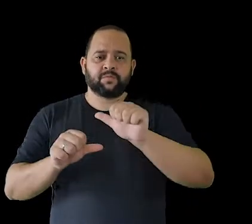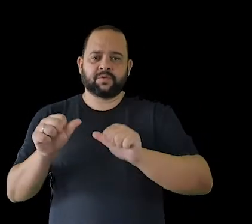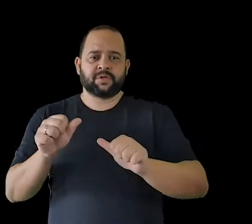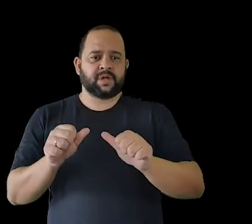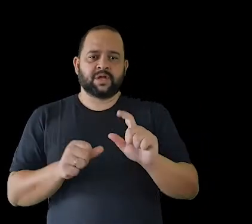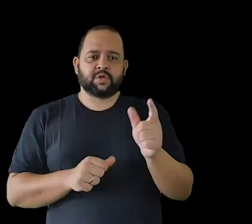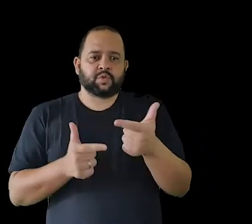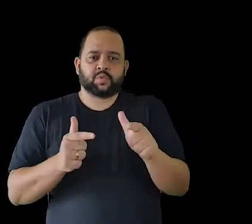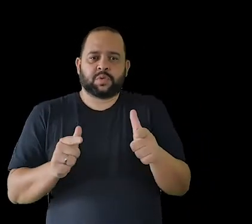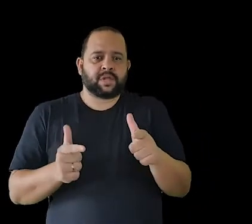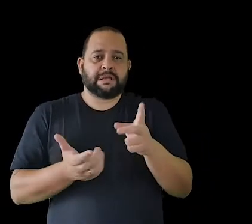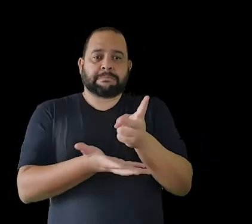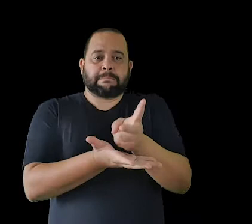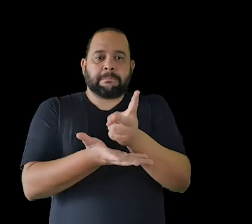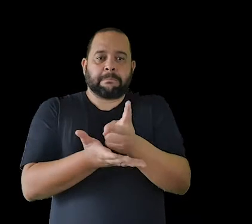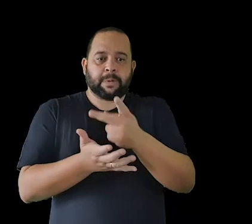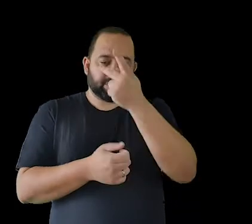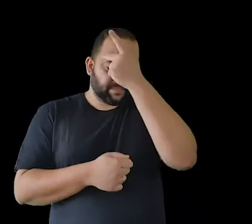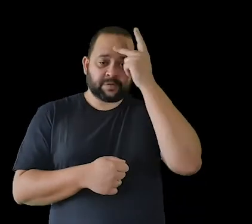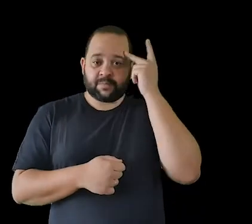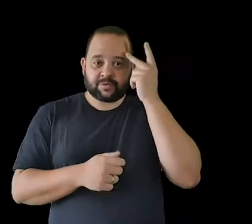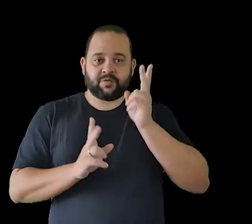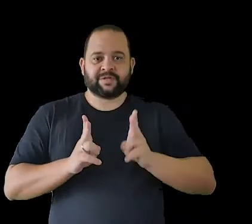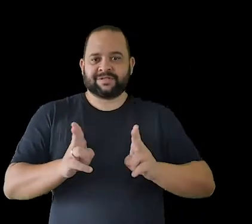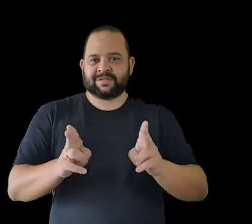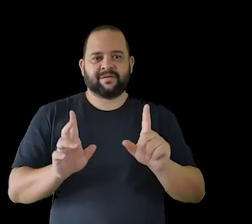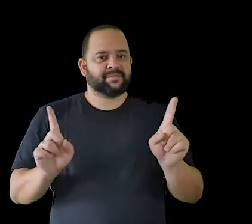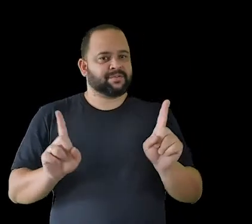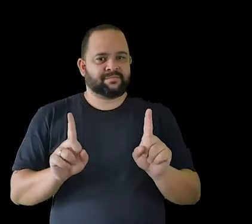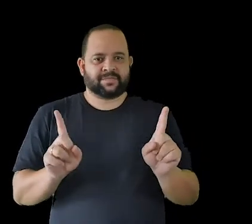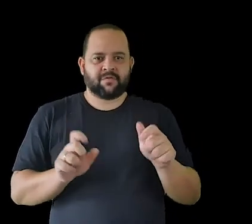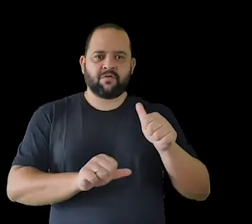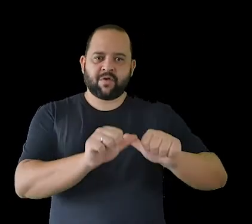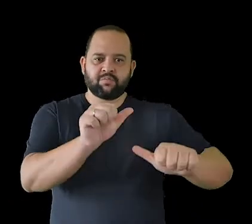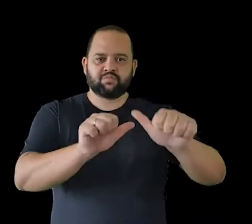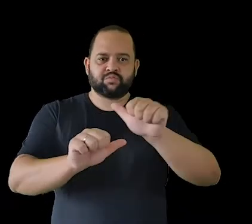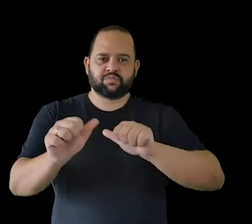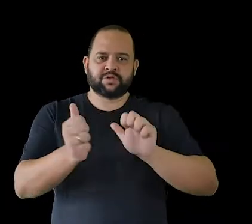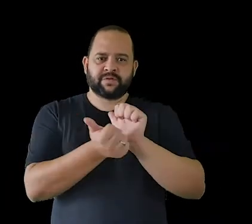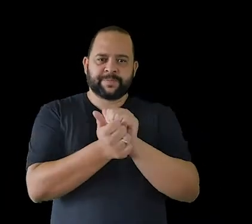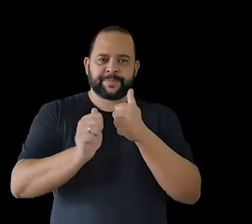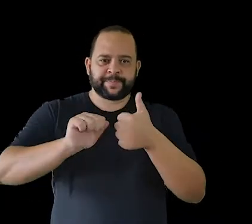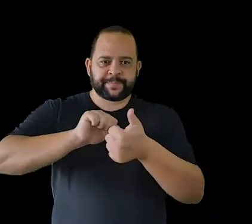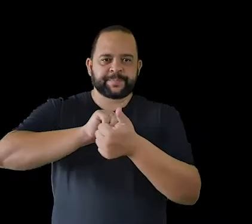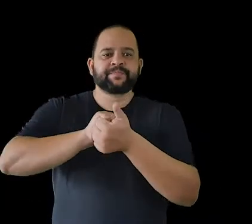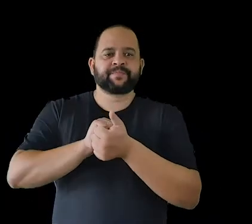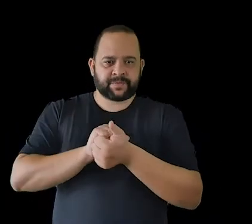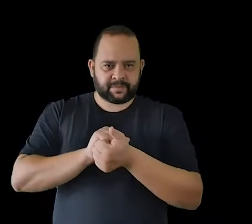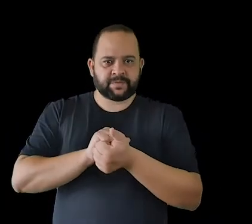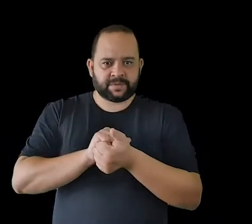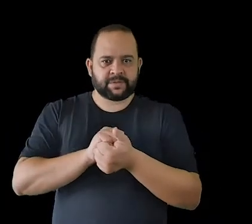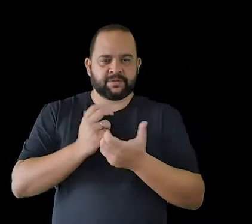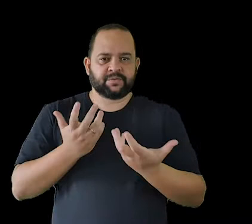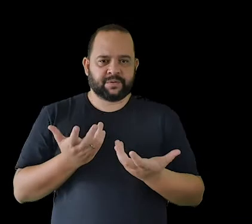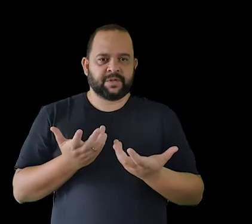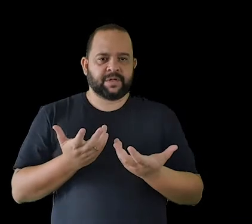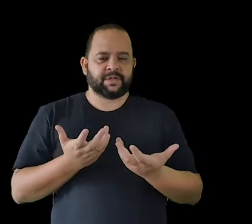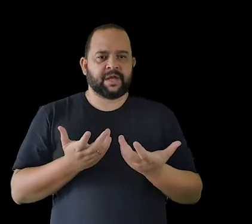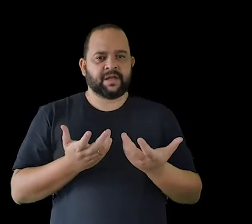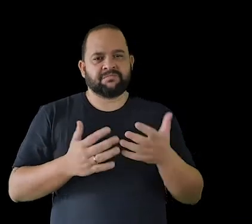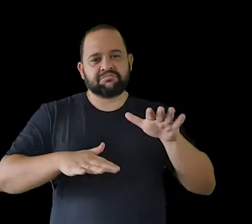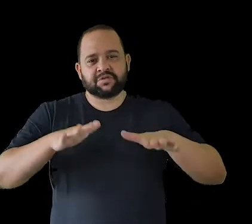formação fixa, essa é uma característica do Ensemble, né? Um grupo que vai se moldando e se formando a partir de um outro